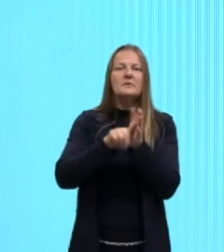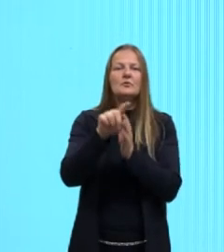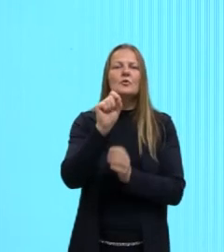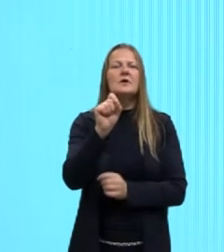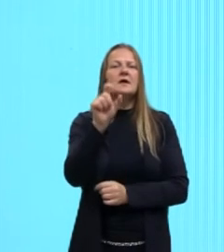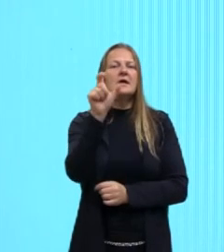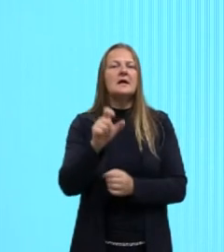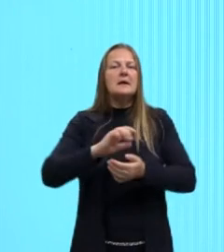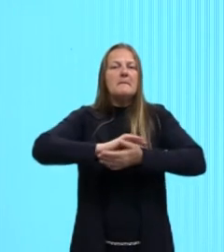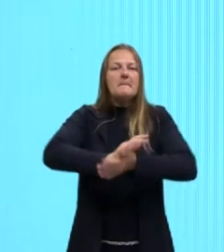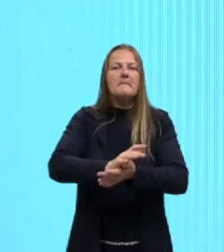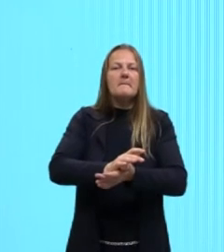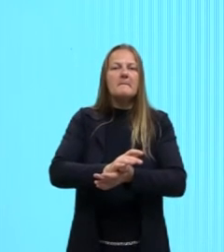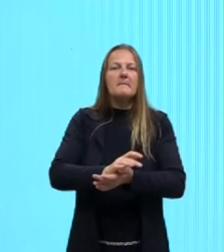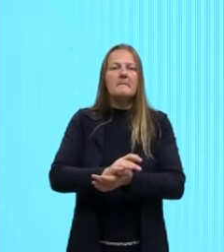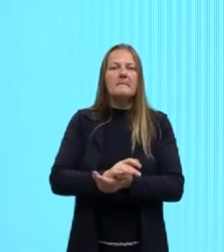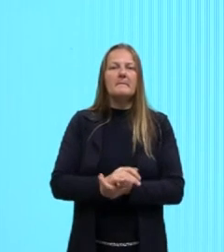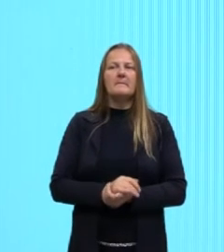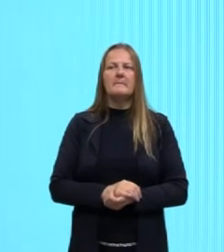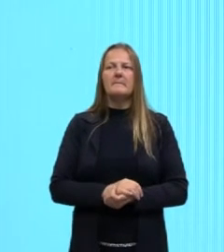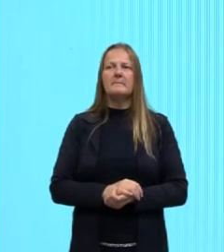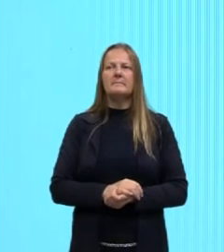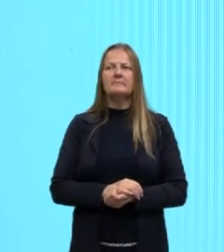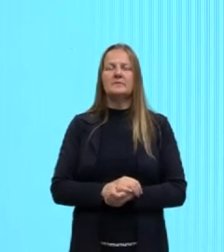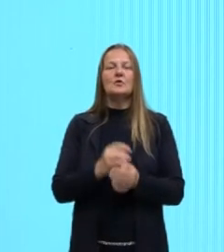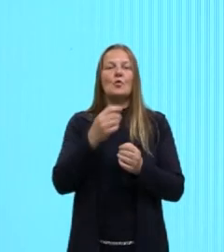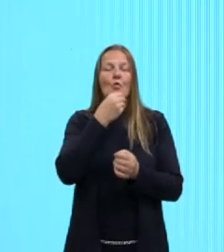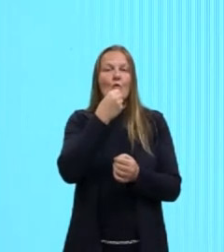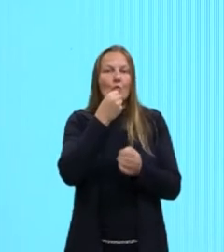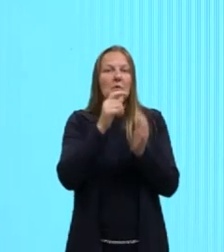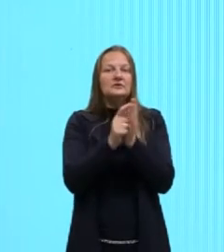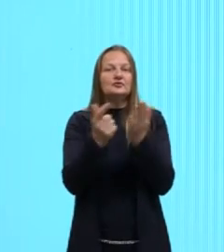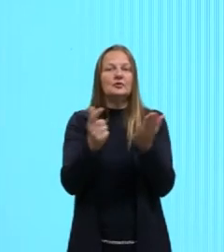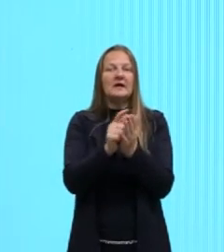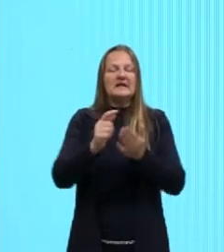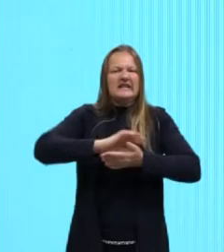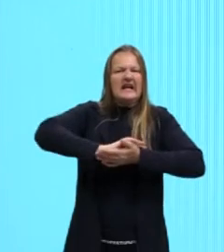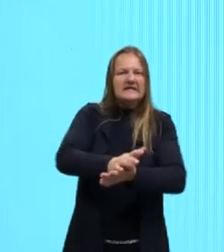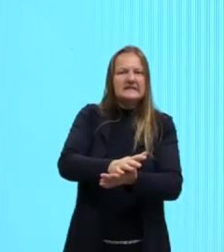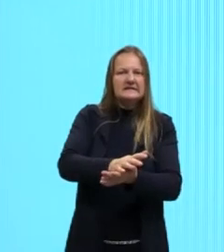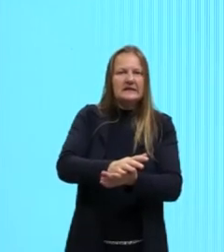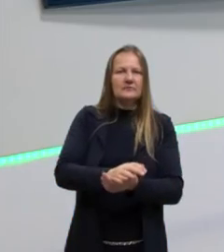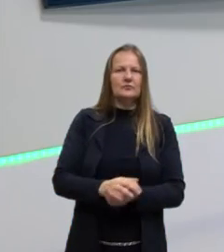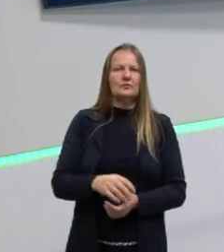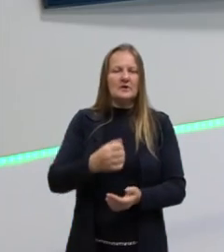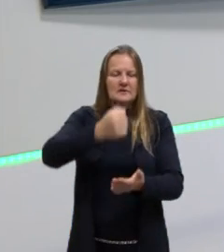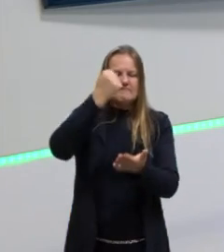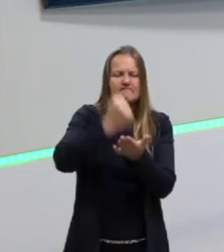matou Herzog, que foi um jornalista assassinado pela ditadura militar.